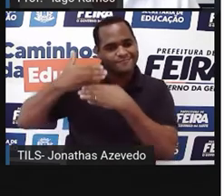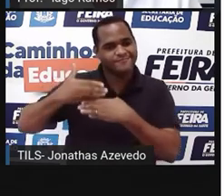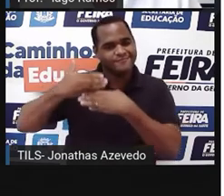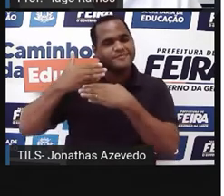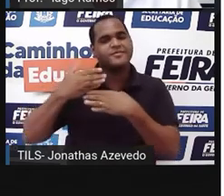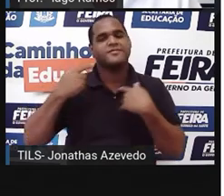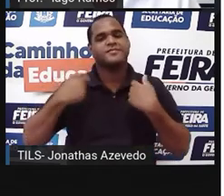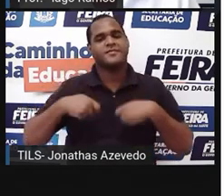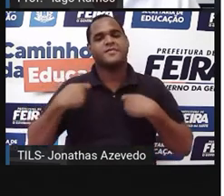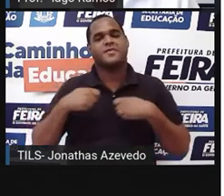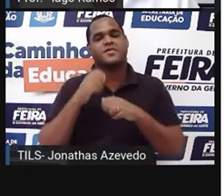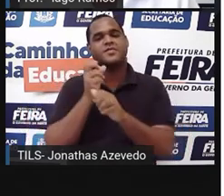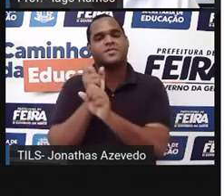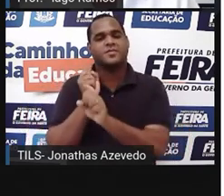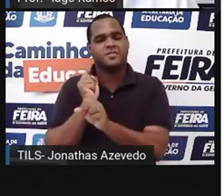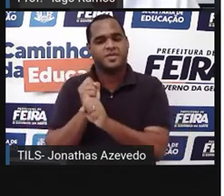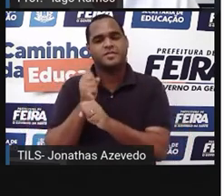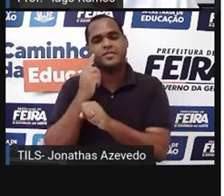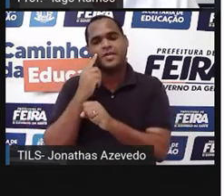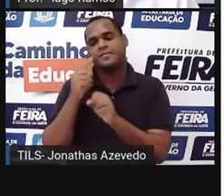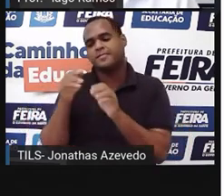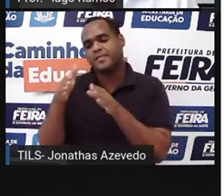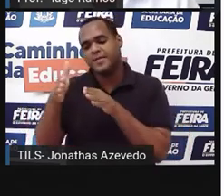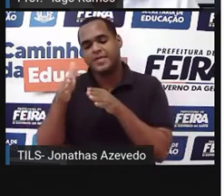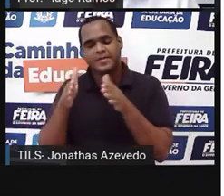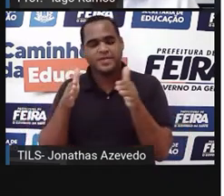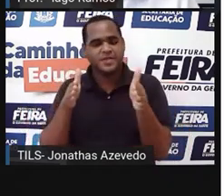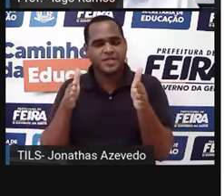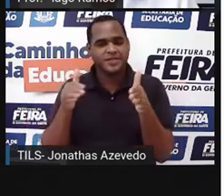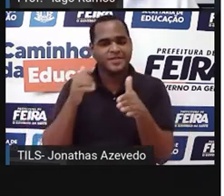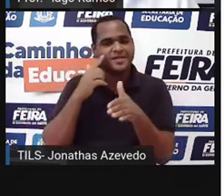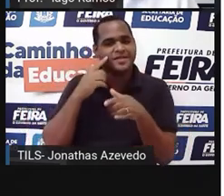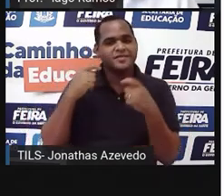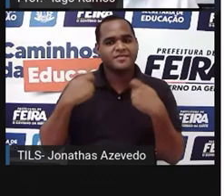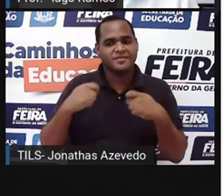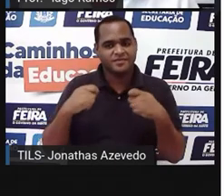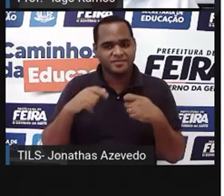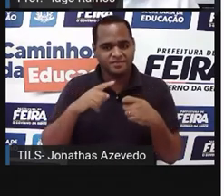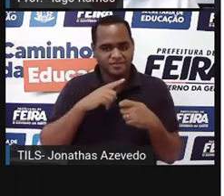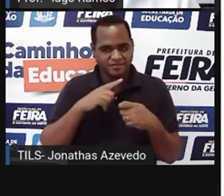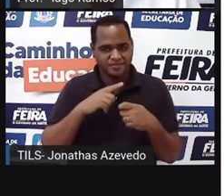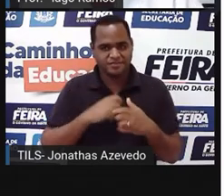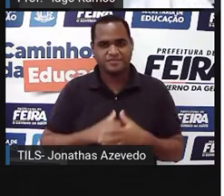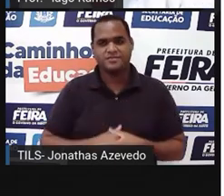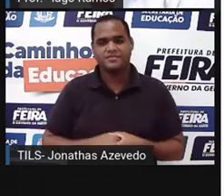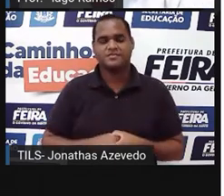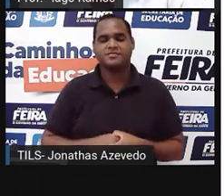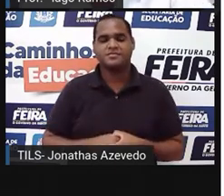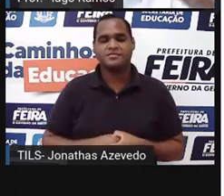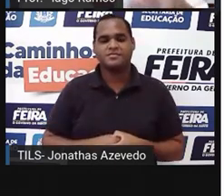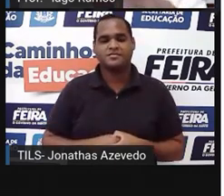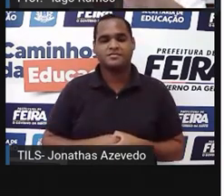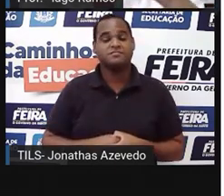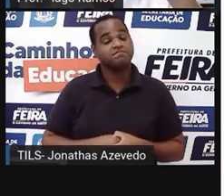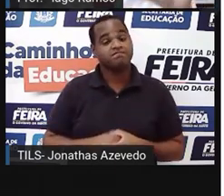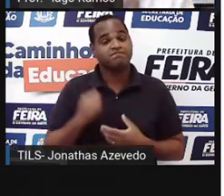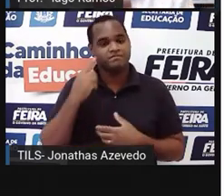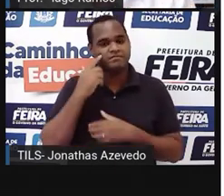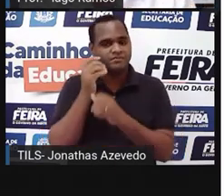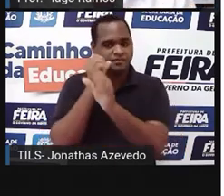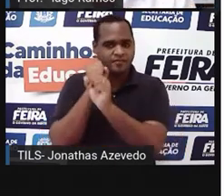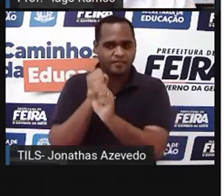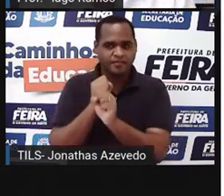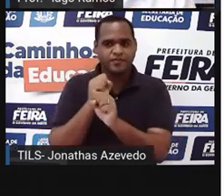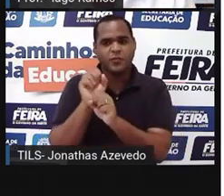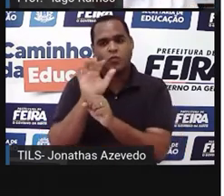para isso precisa calcular o seu perímetro. Perímetro de uma figura geométrica é você pegar a medida de todos os